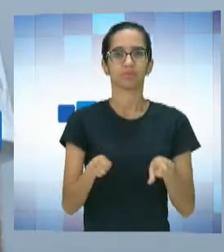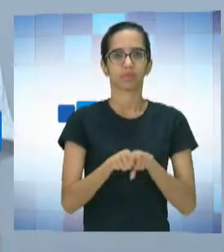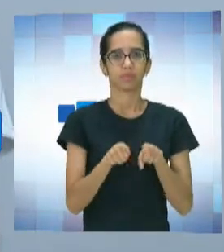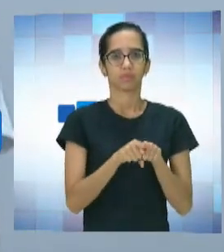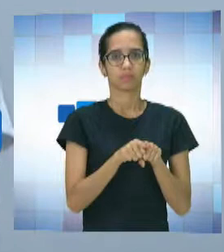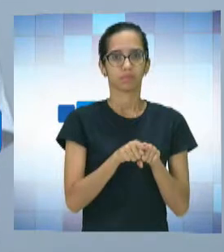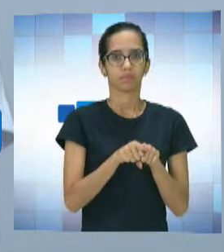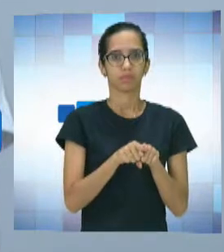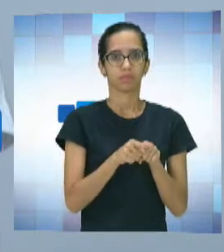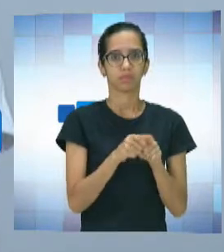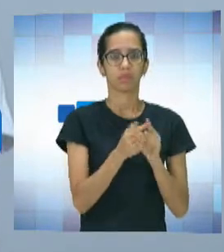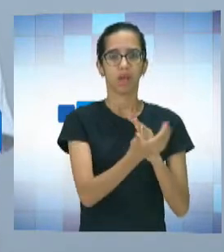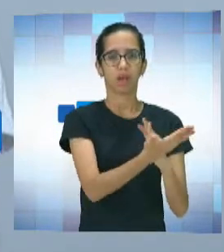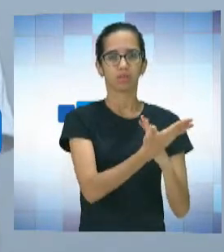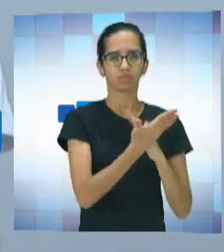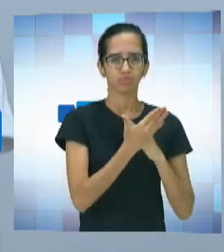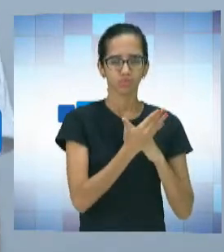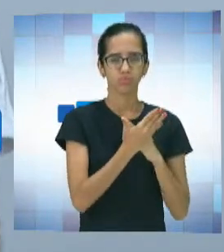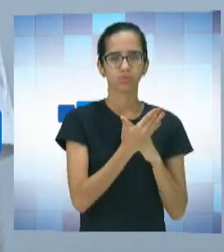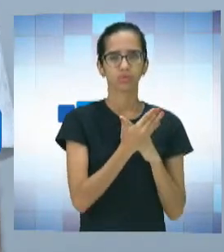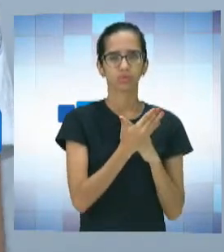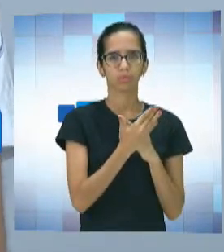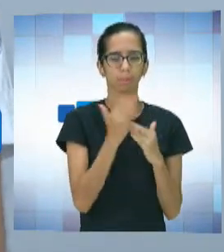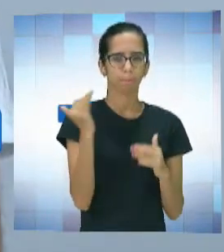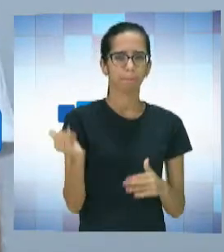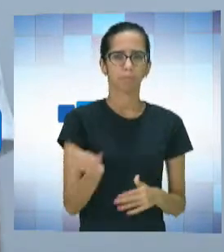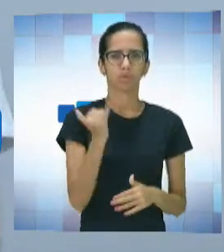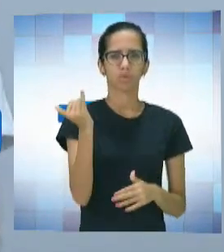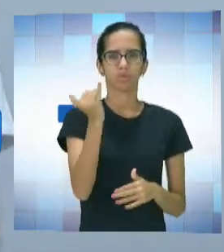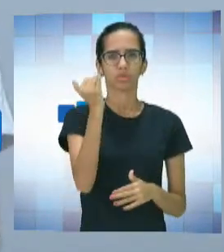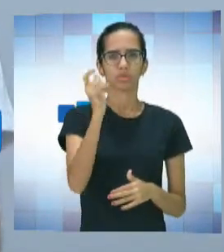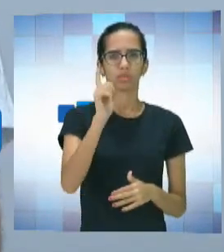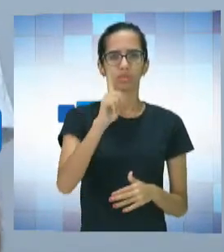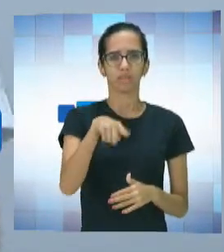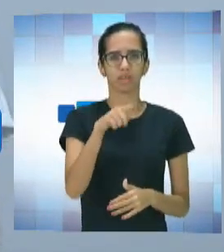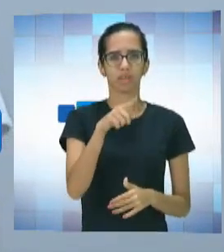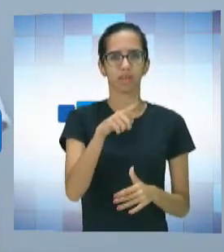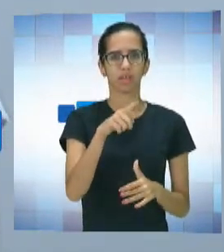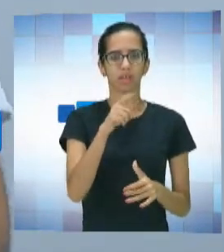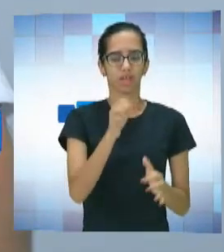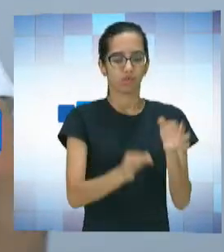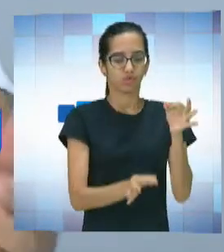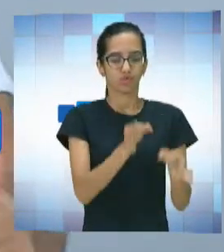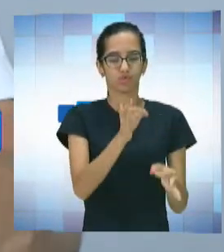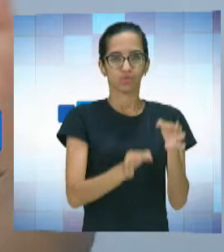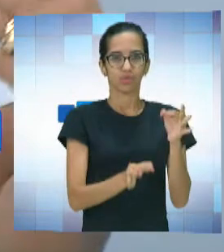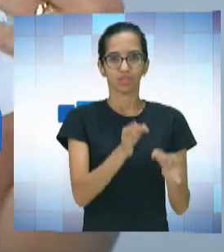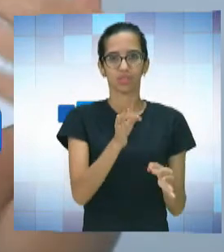parceria, Chico, hoje, muito importante, que é do judiciário, né? De penas